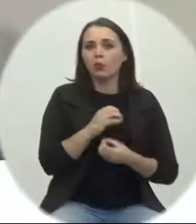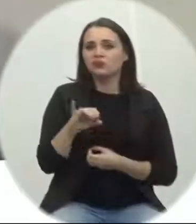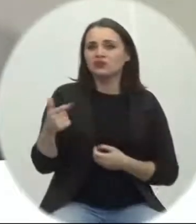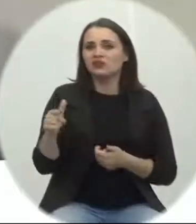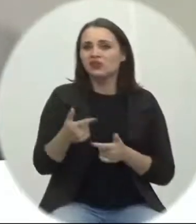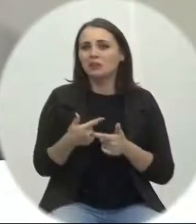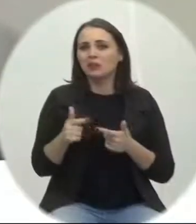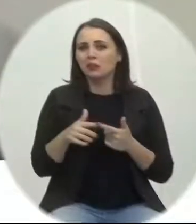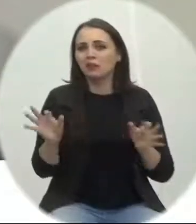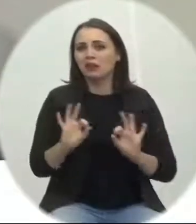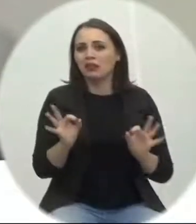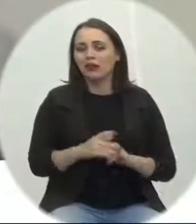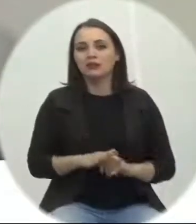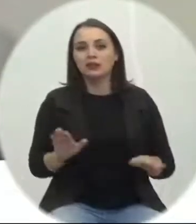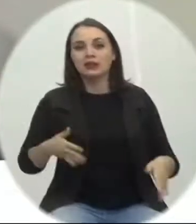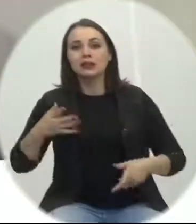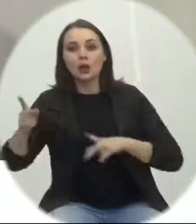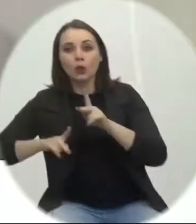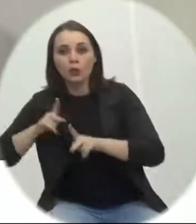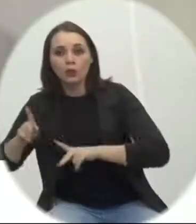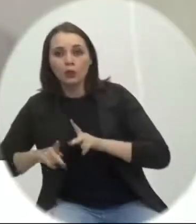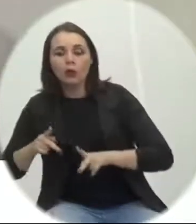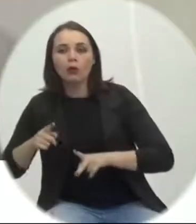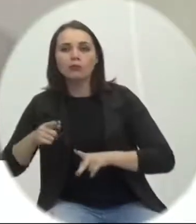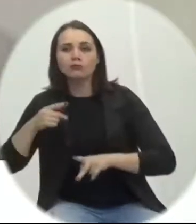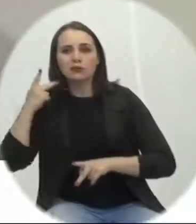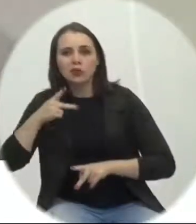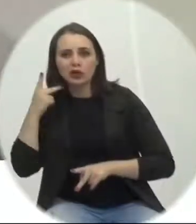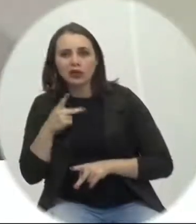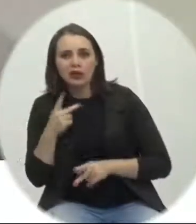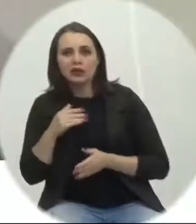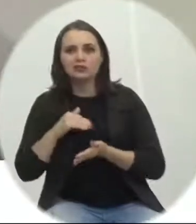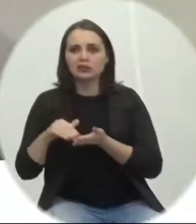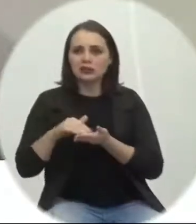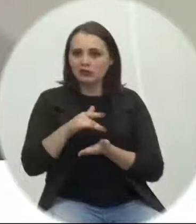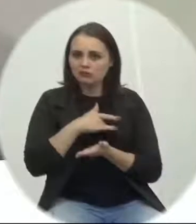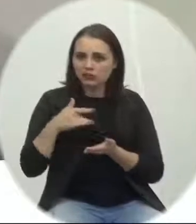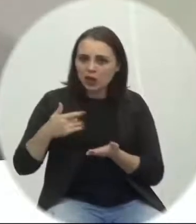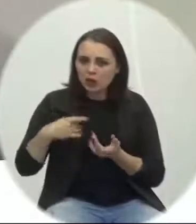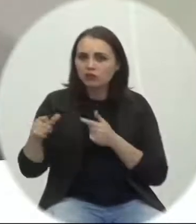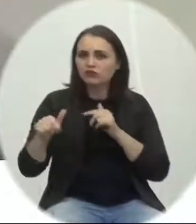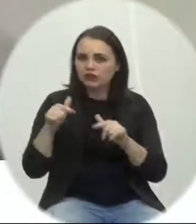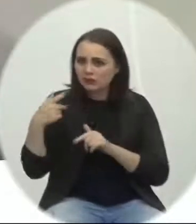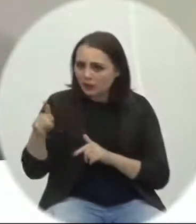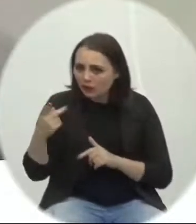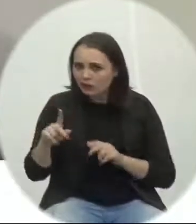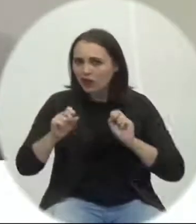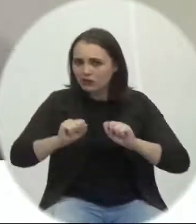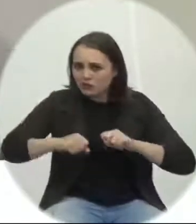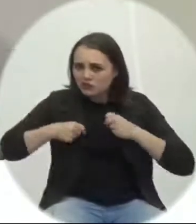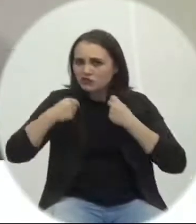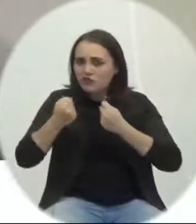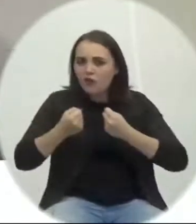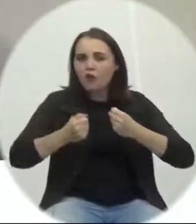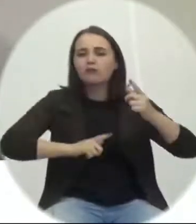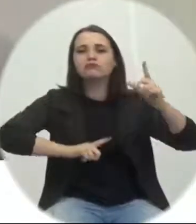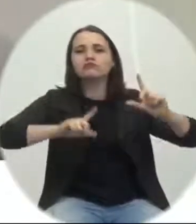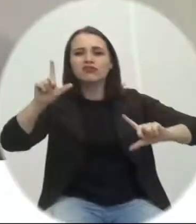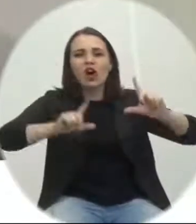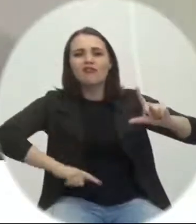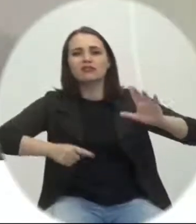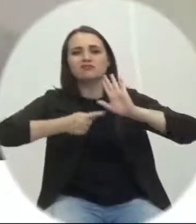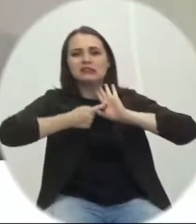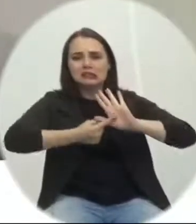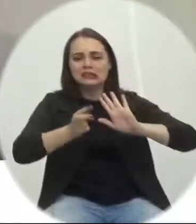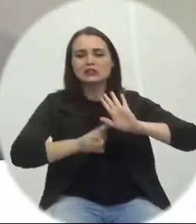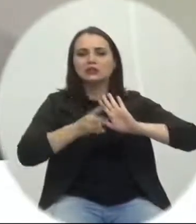Aí a parte pública faz o trabalho deles, o secretário da Saúde, a sério Casagrande, com tantos, na mídia aí, tanta divulgação, de